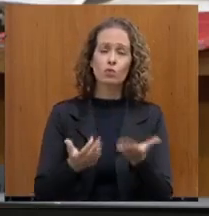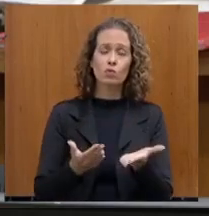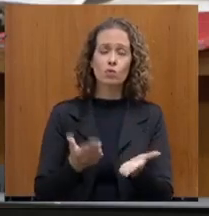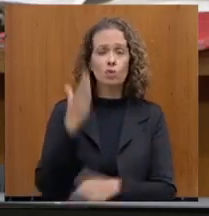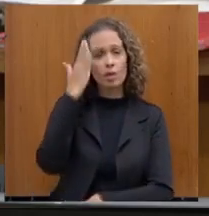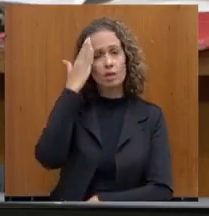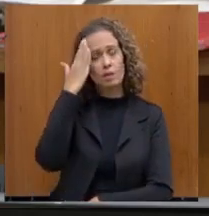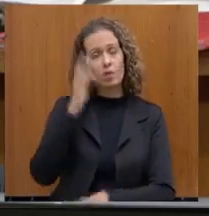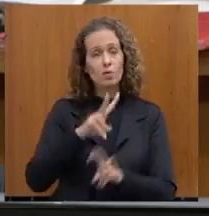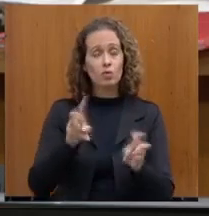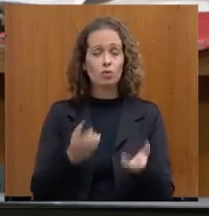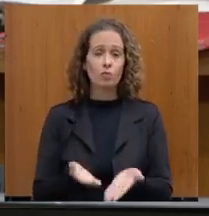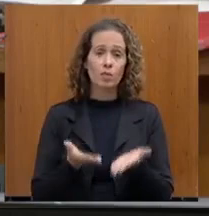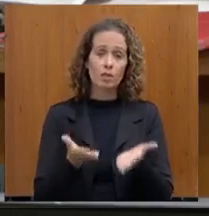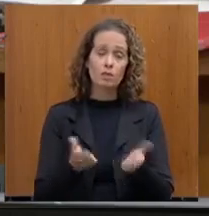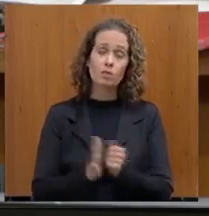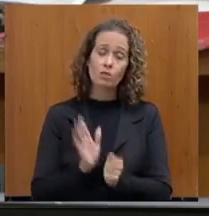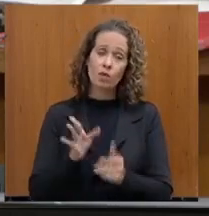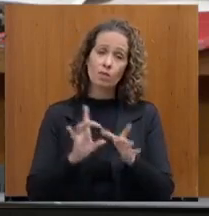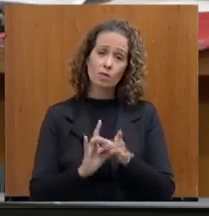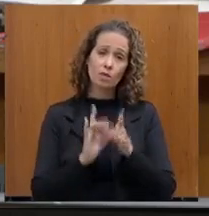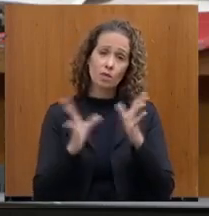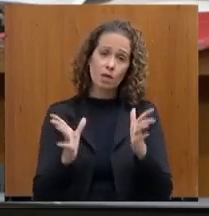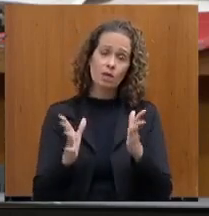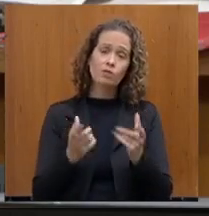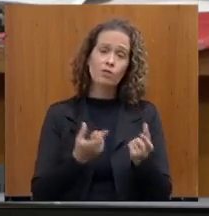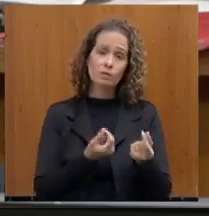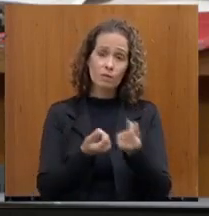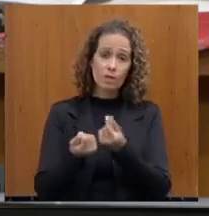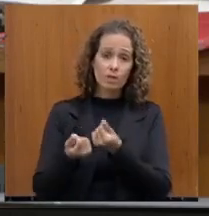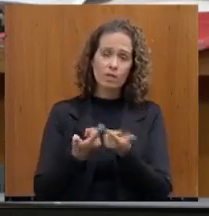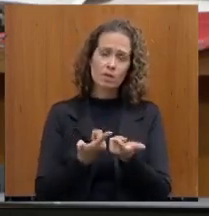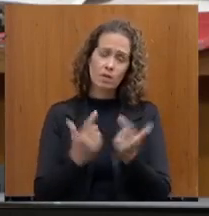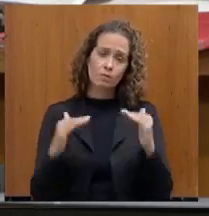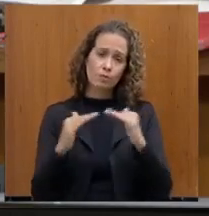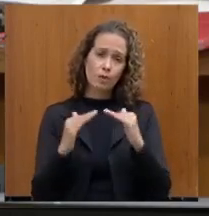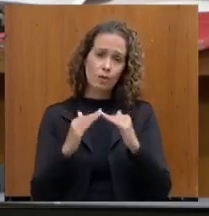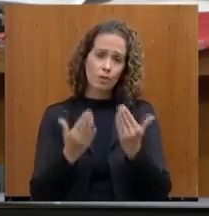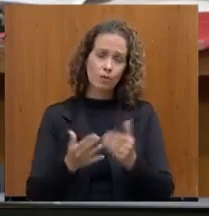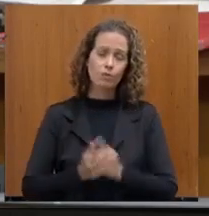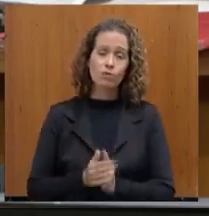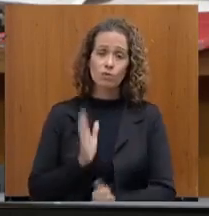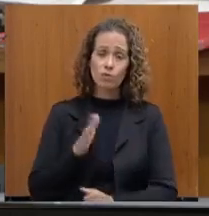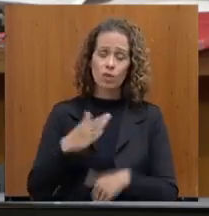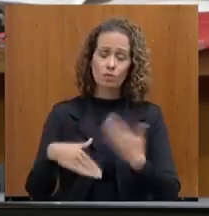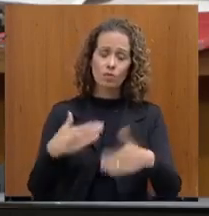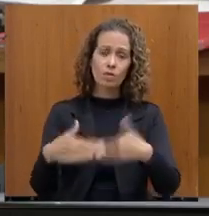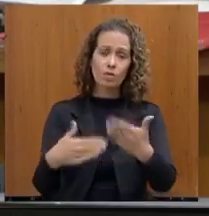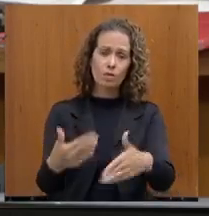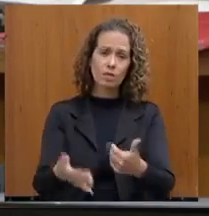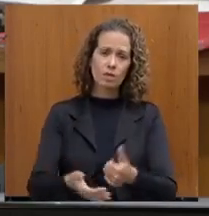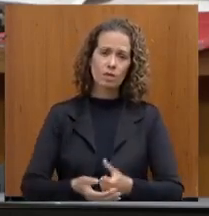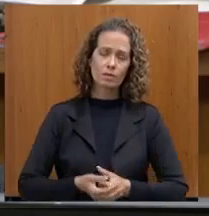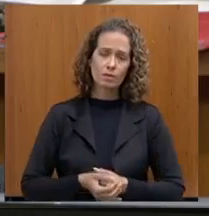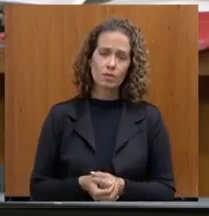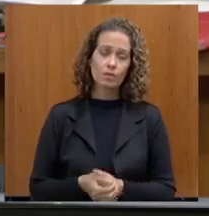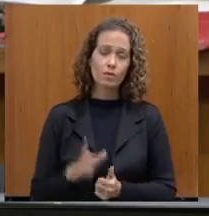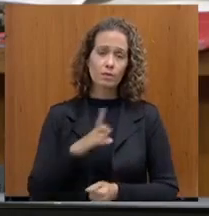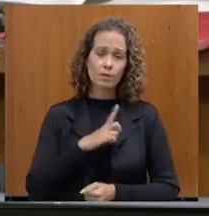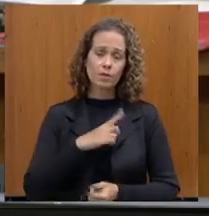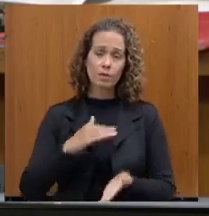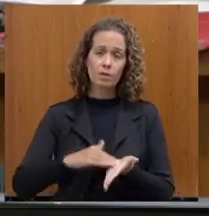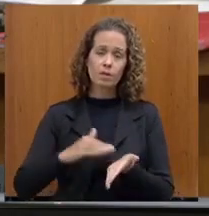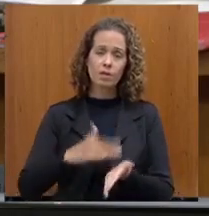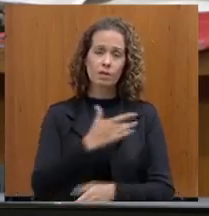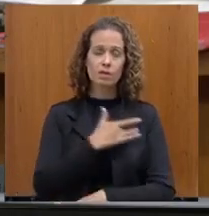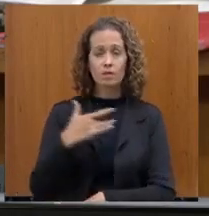chegamos a um acordo e tem a disponibilidade financeira para este acordo. Existe um processo dentro da Secretaria de